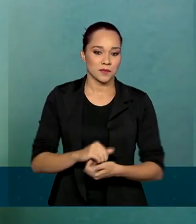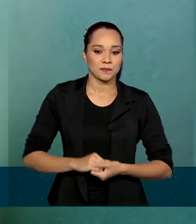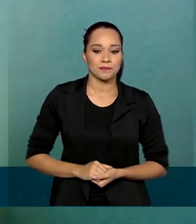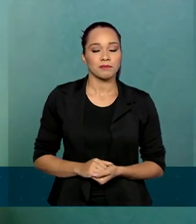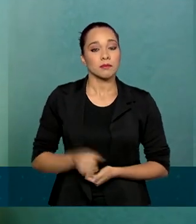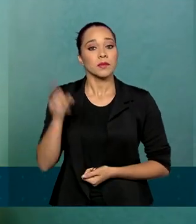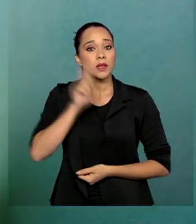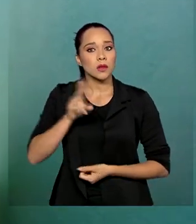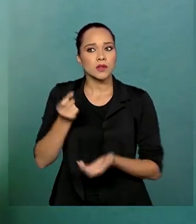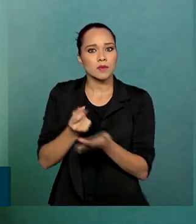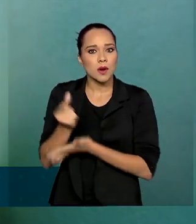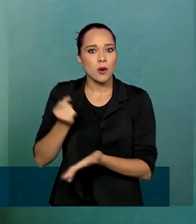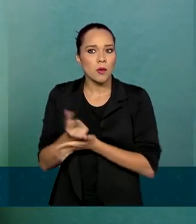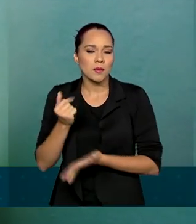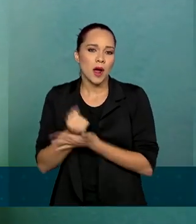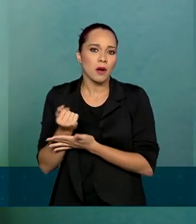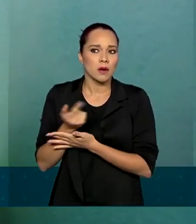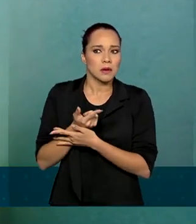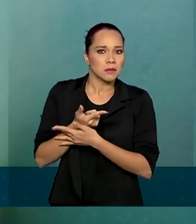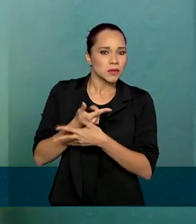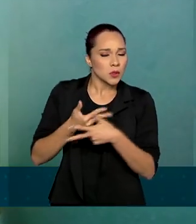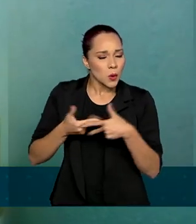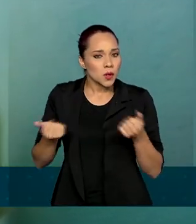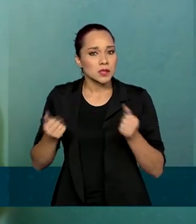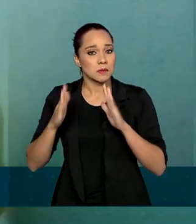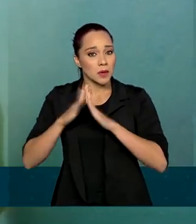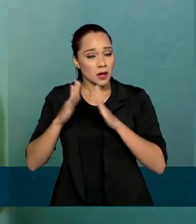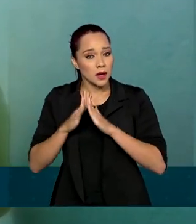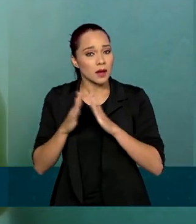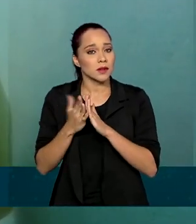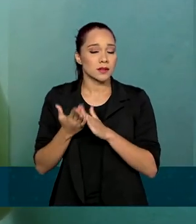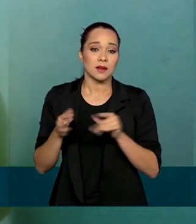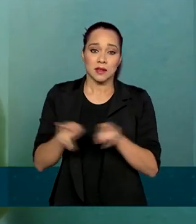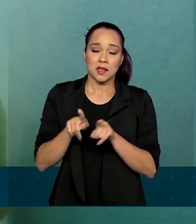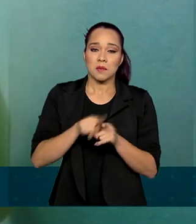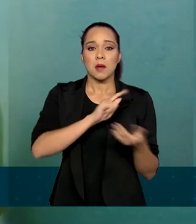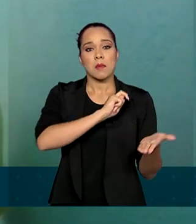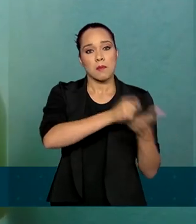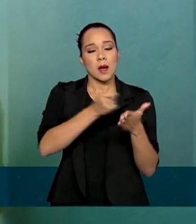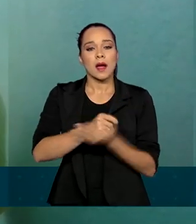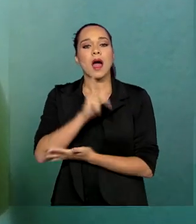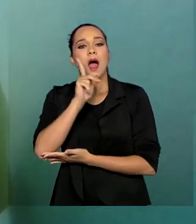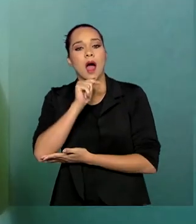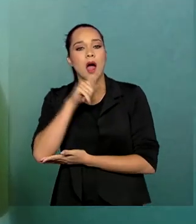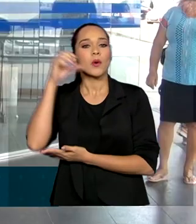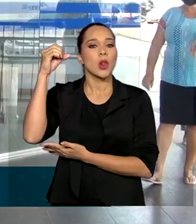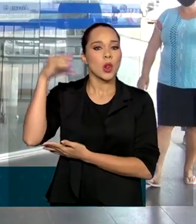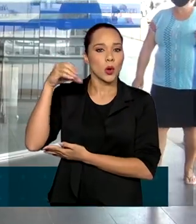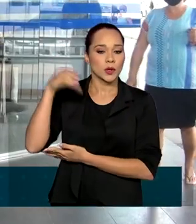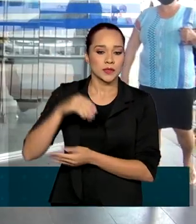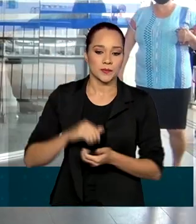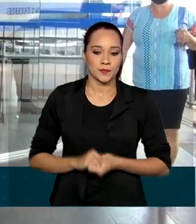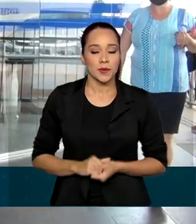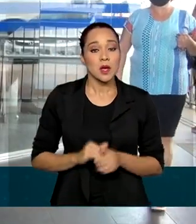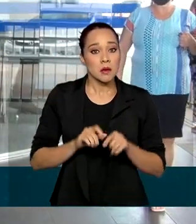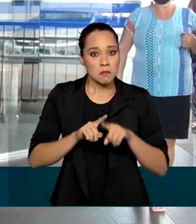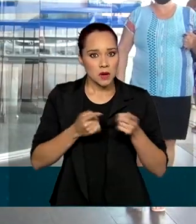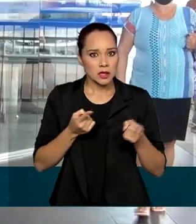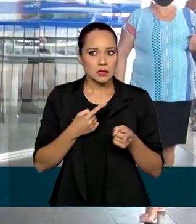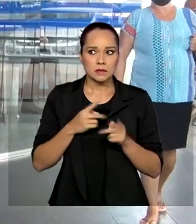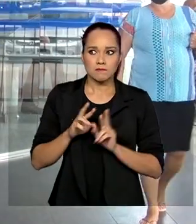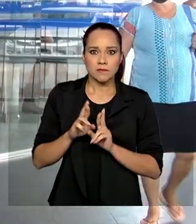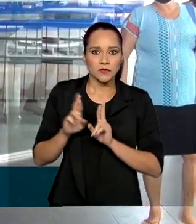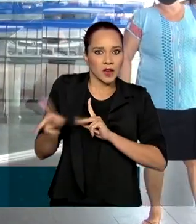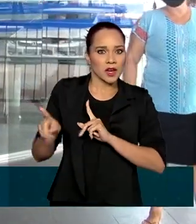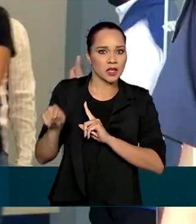Estou usando para comprar algum item básico e para pagamento de água e luz. Mas quem, diferente